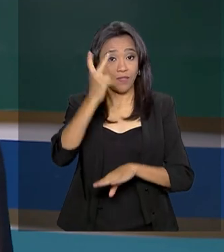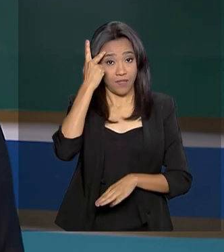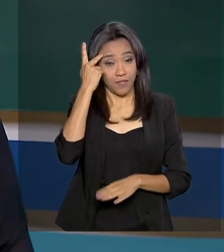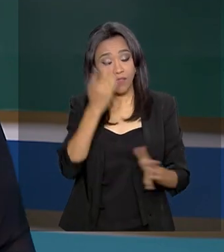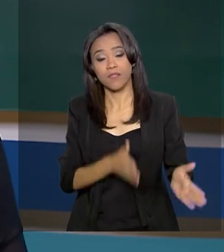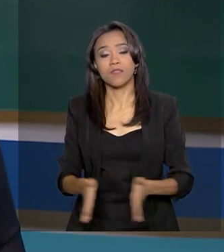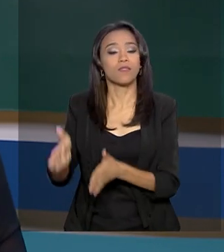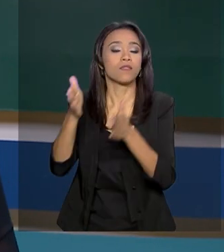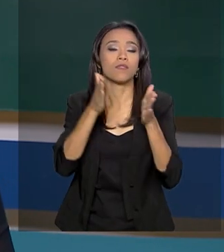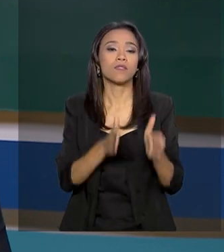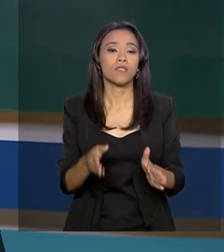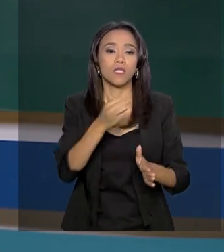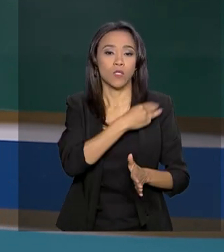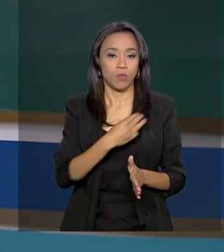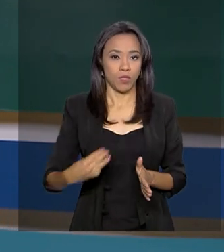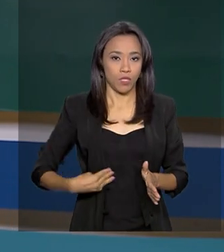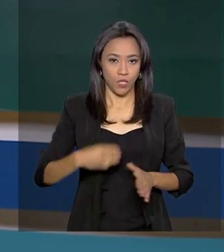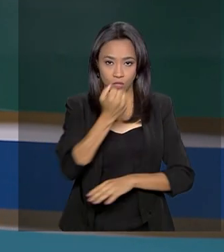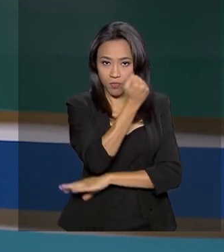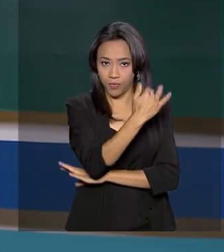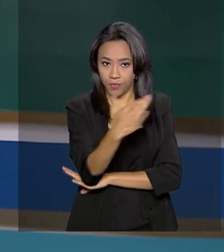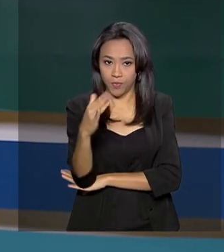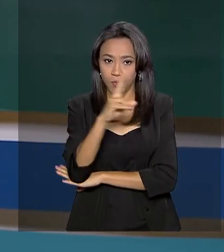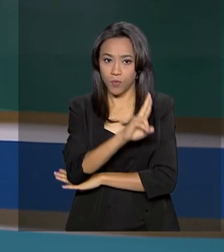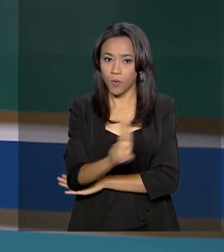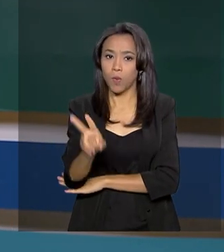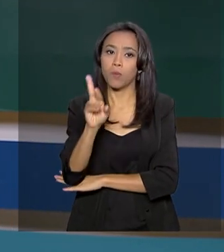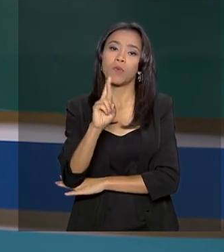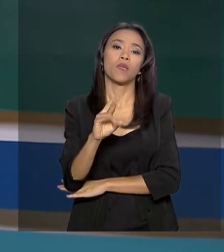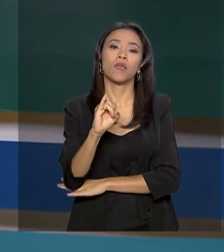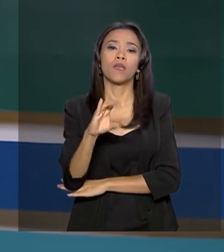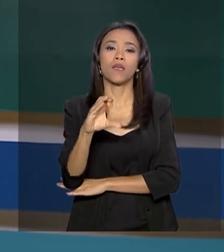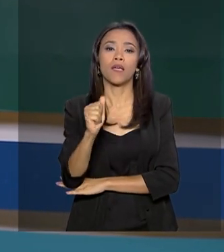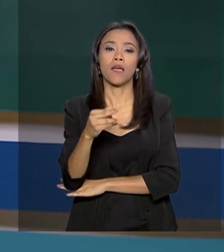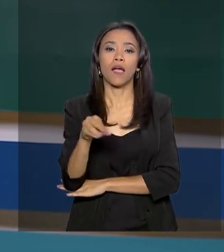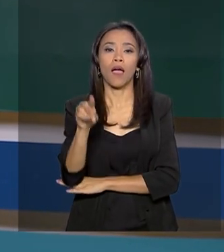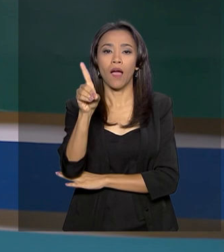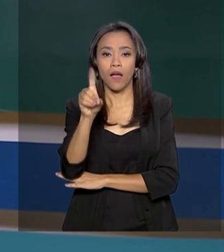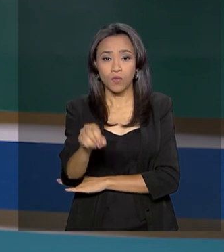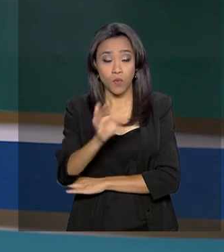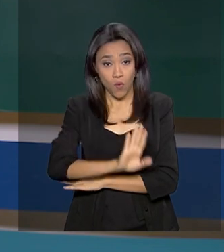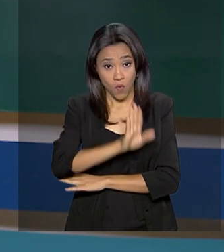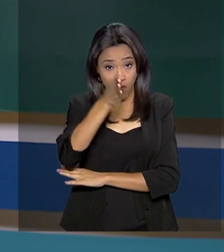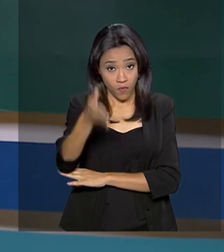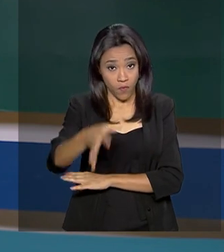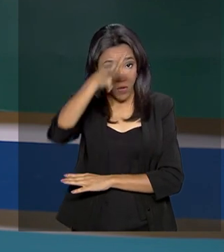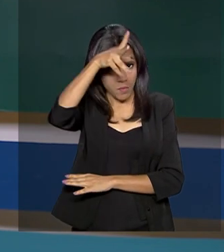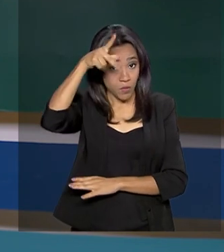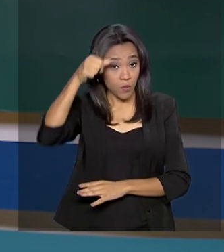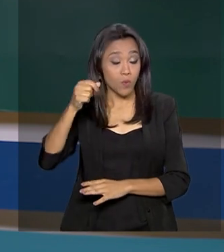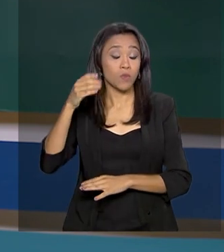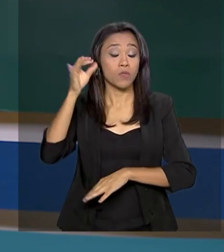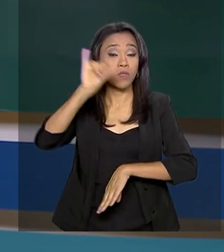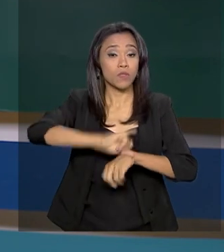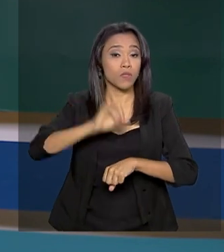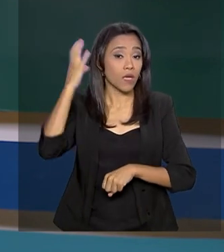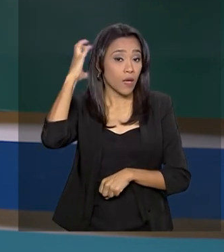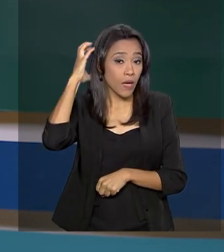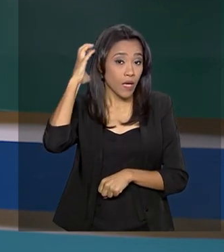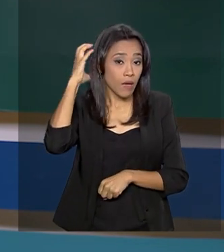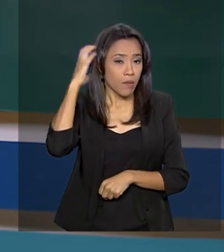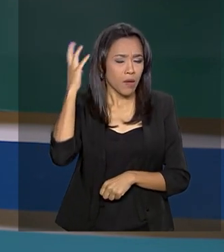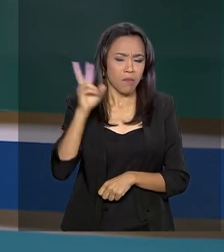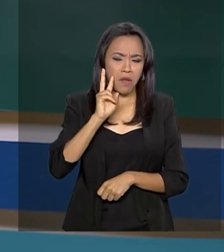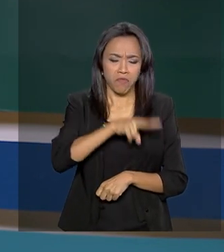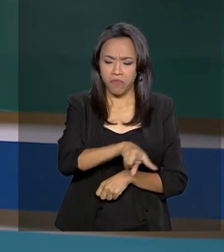E o ministro do Meio Ambiente, Ricardo Salles, esteve em Cuiabá, no Mato Grosso, para anunciar ações de combate e controle das